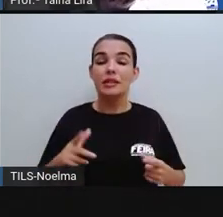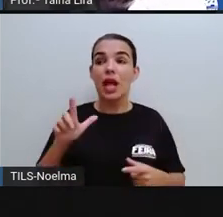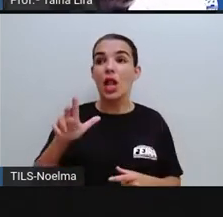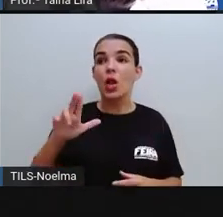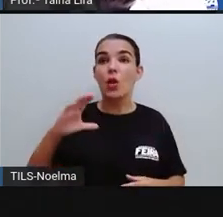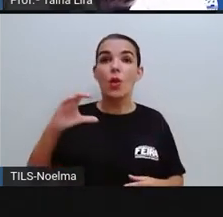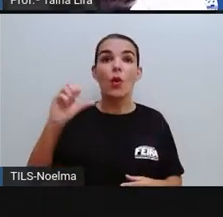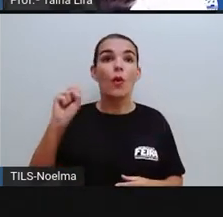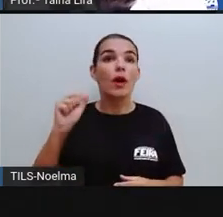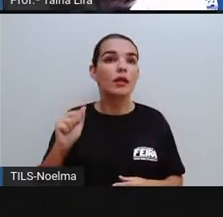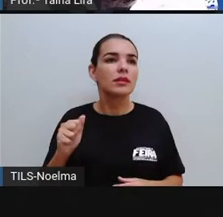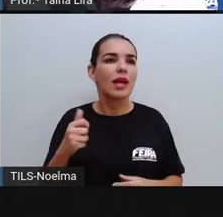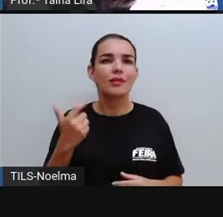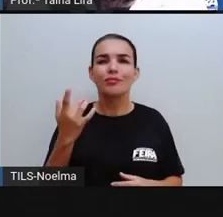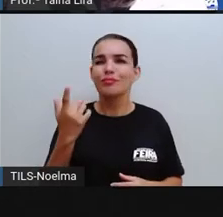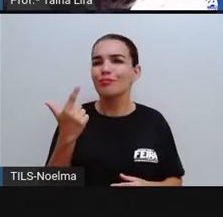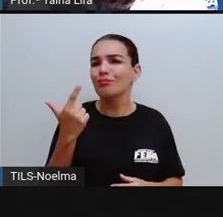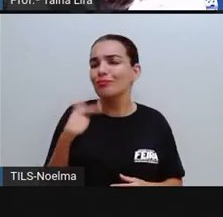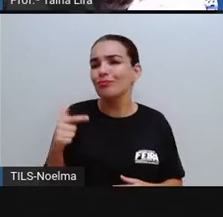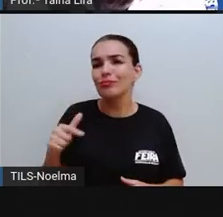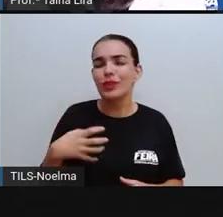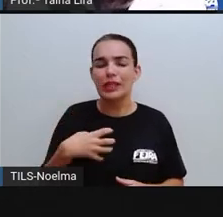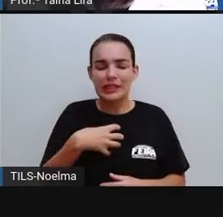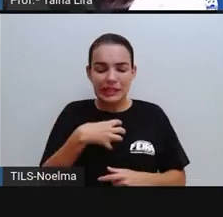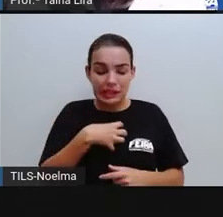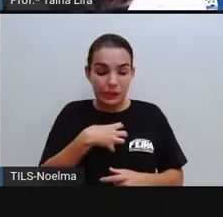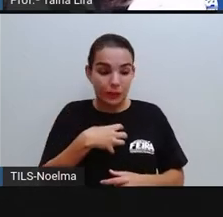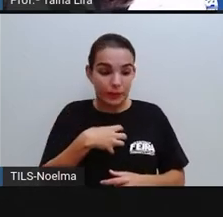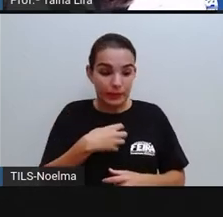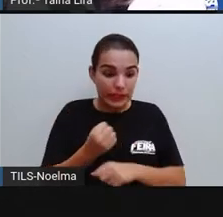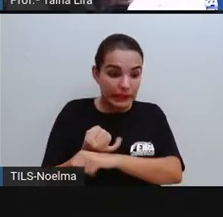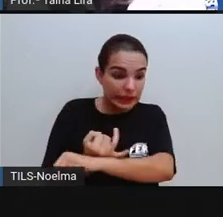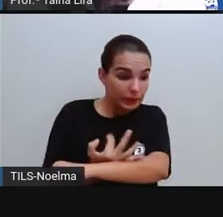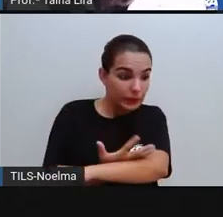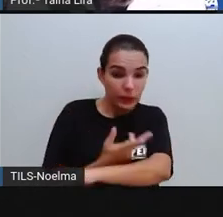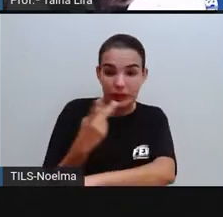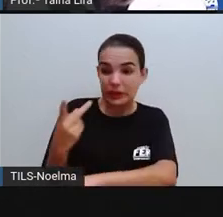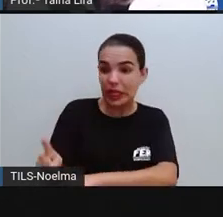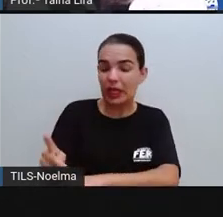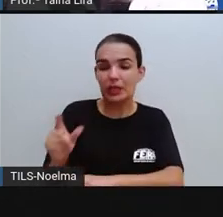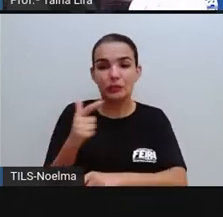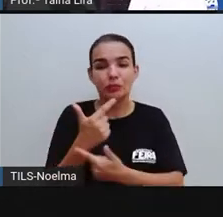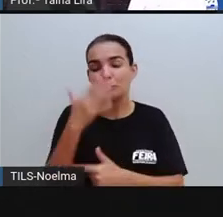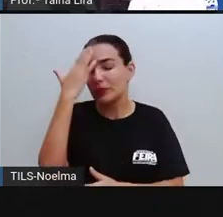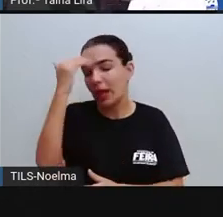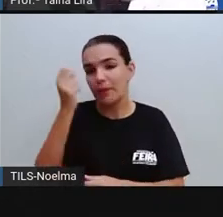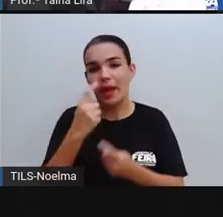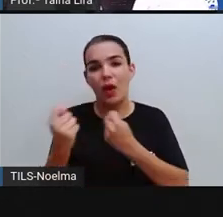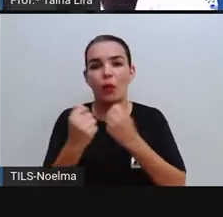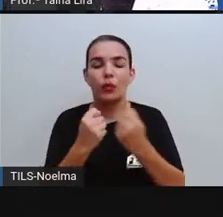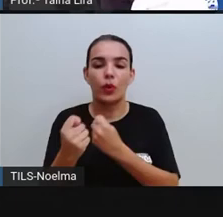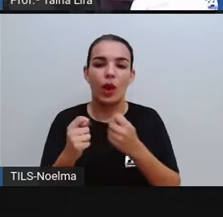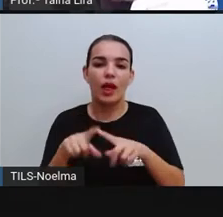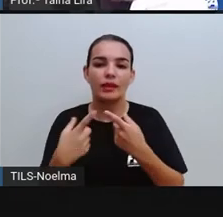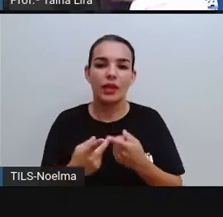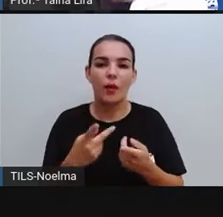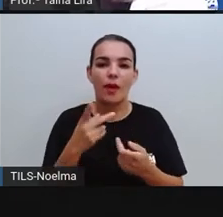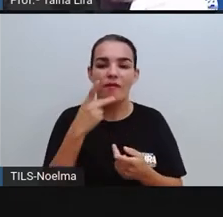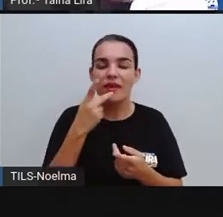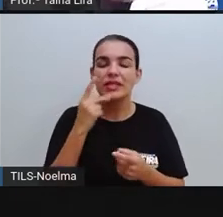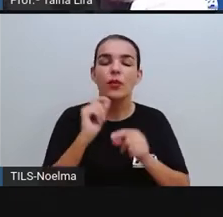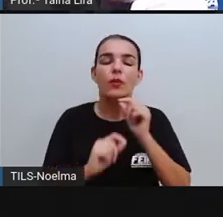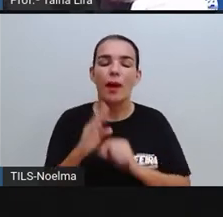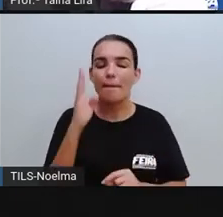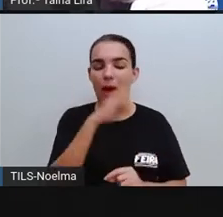não sabia lidar bem com as emoções dele. E ele acabava magoando as pessoas. Então, essa história vem falando, né?